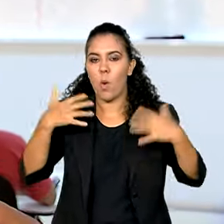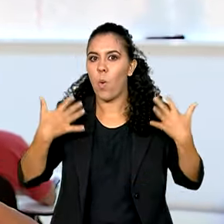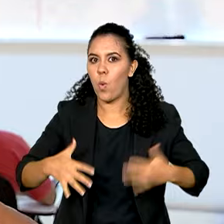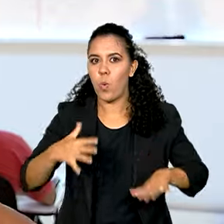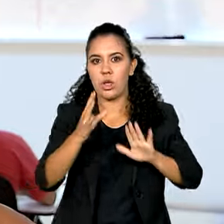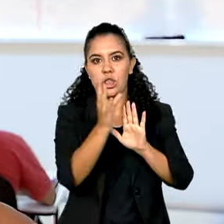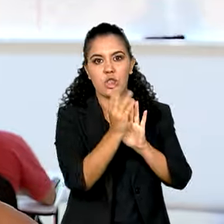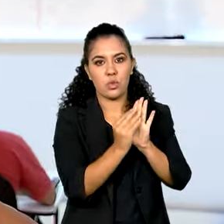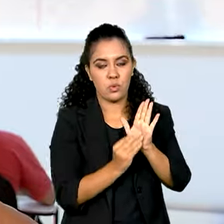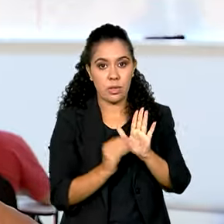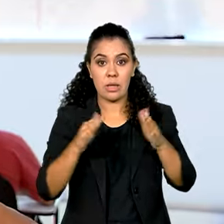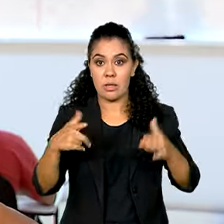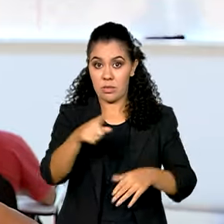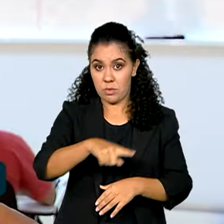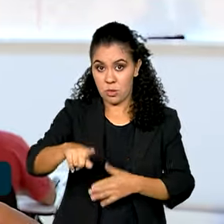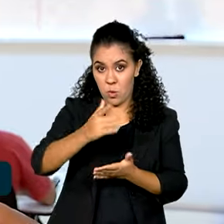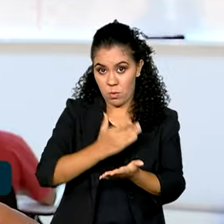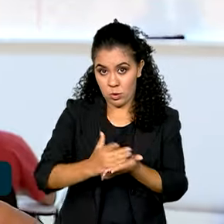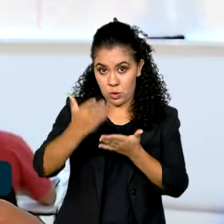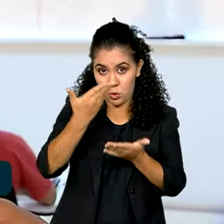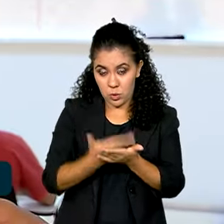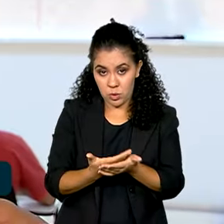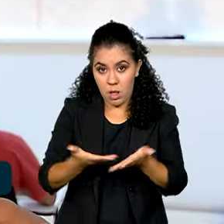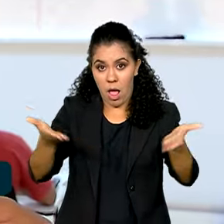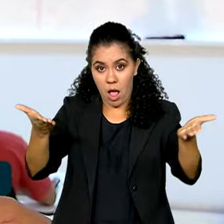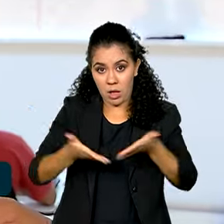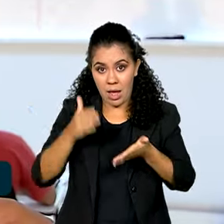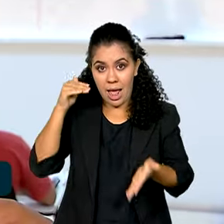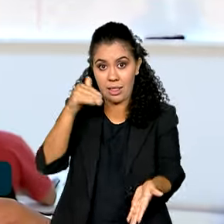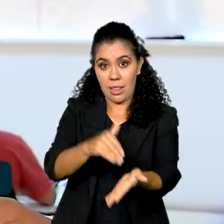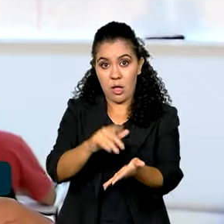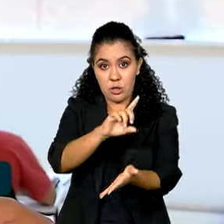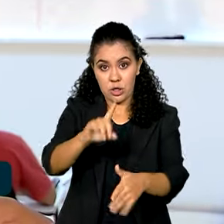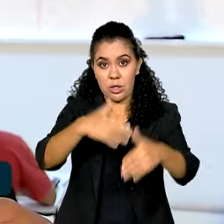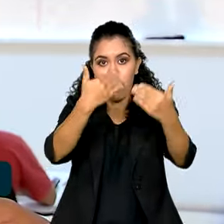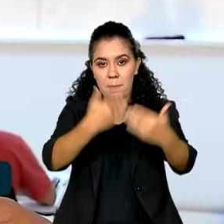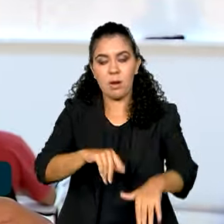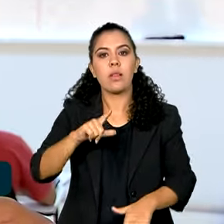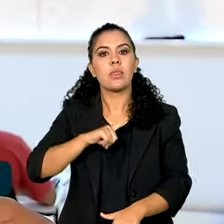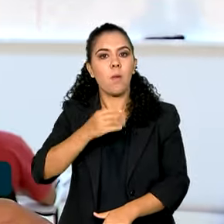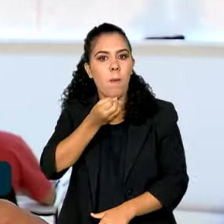Então, para quem começar o estudo nesse momento, até o dia do certame, tem boas chances de conseguir a aprovação.